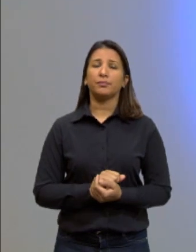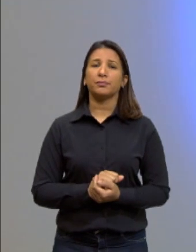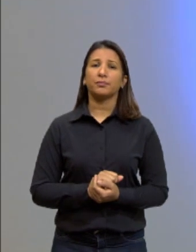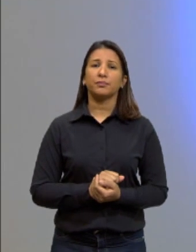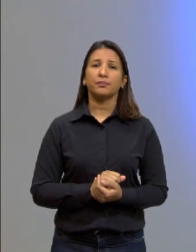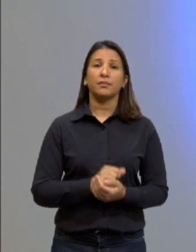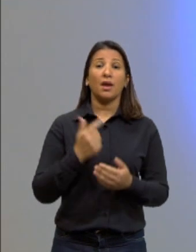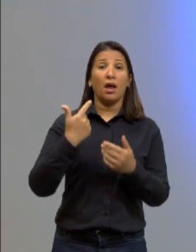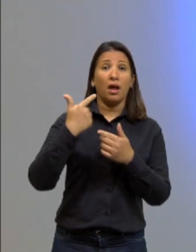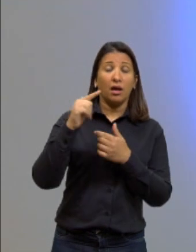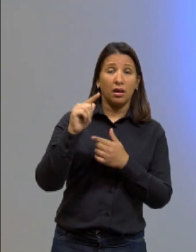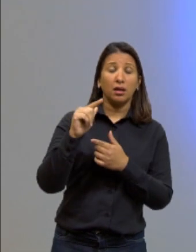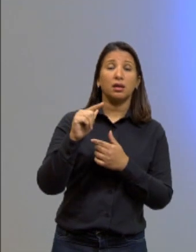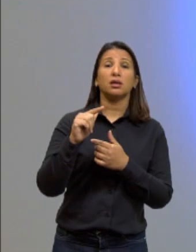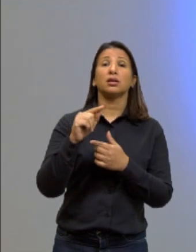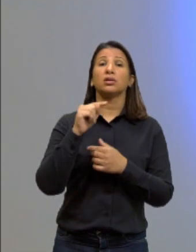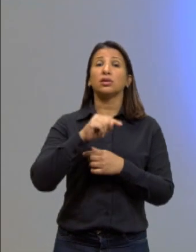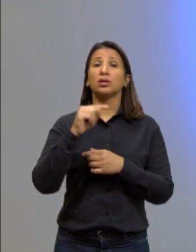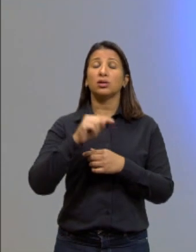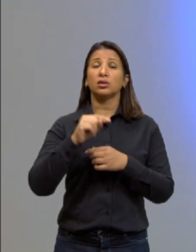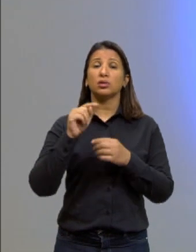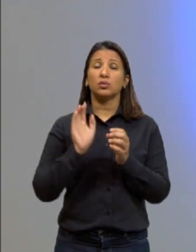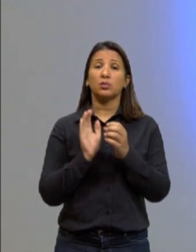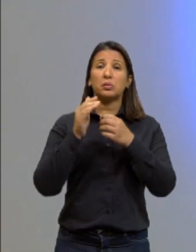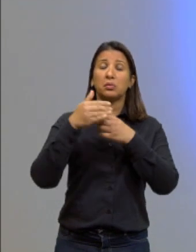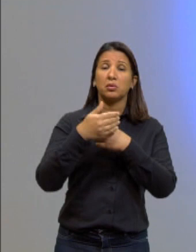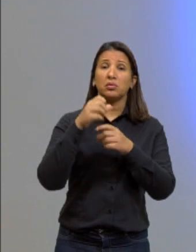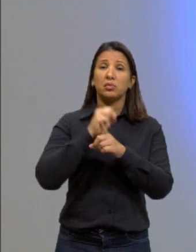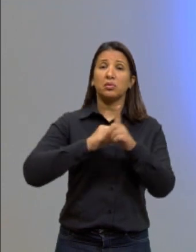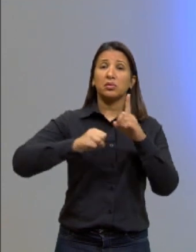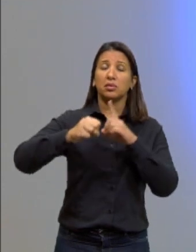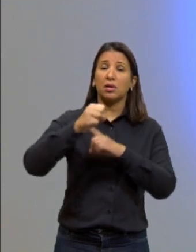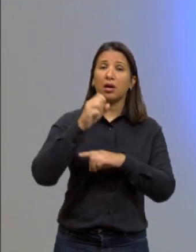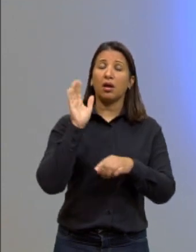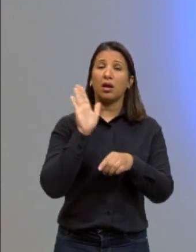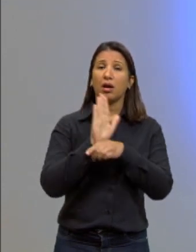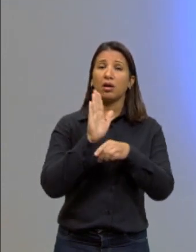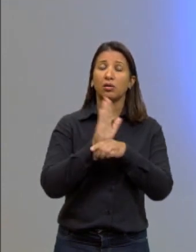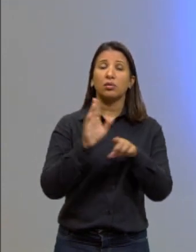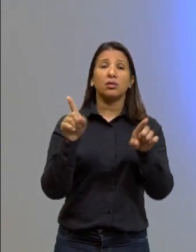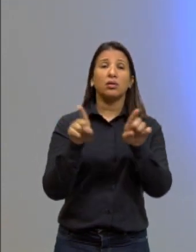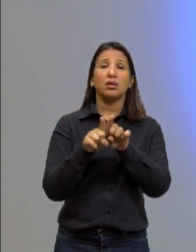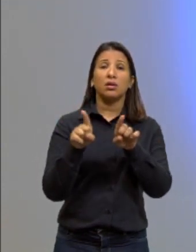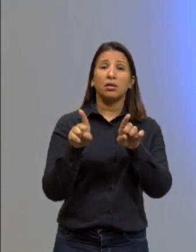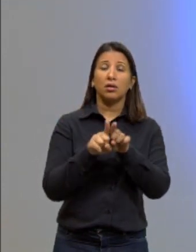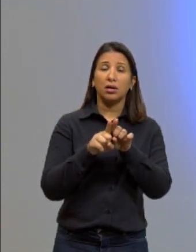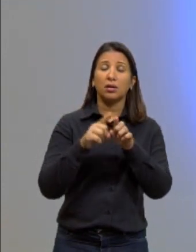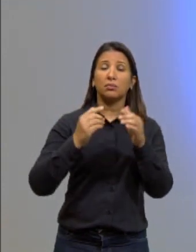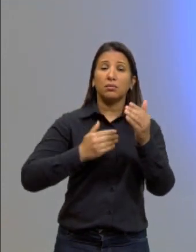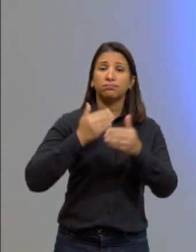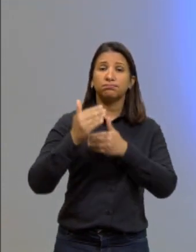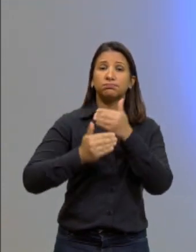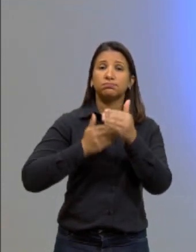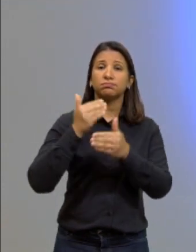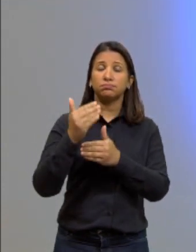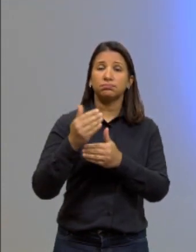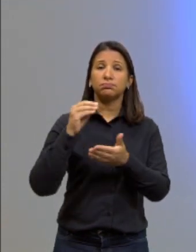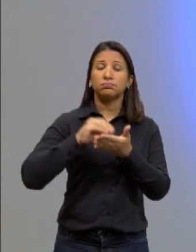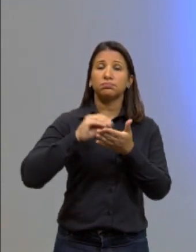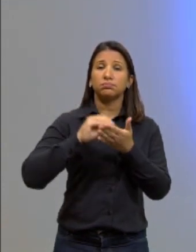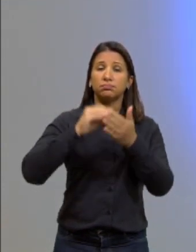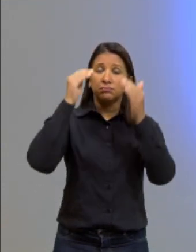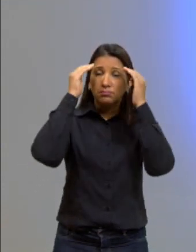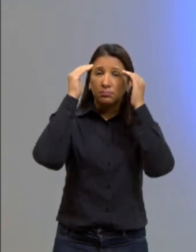além disso, as bolhas sociais contribuem também para o crescimento da intolerância.